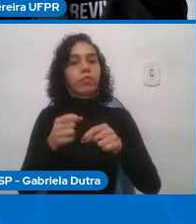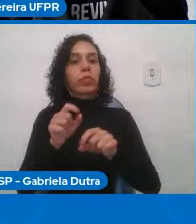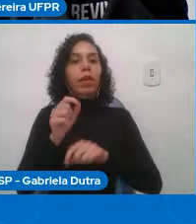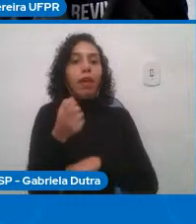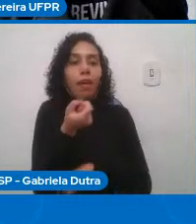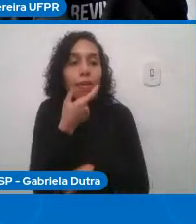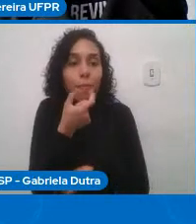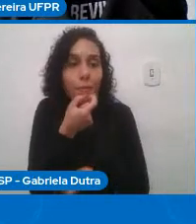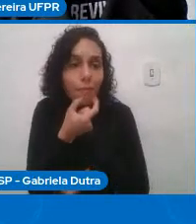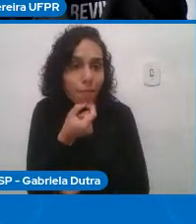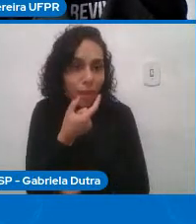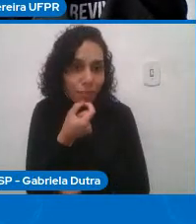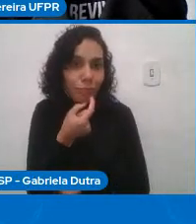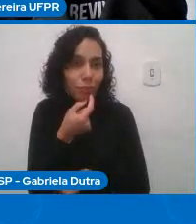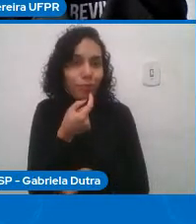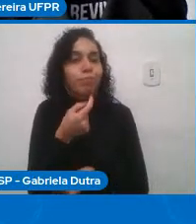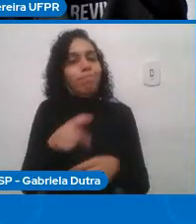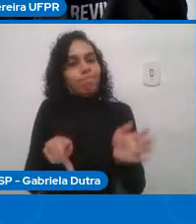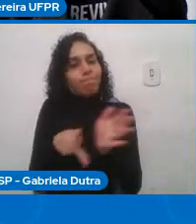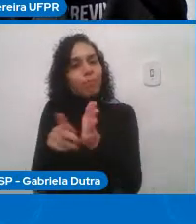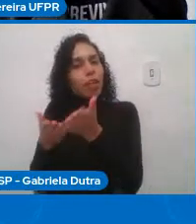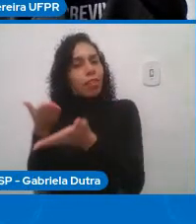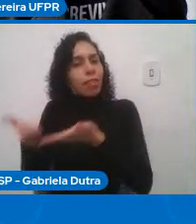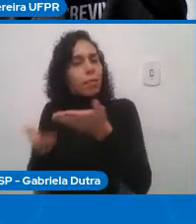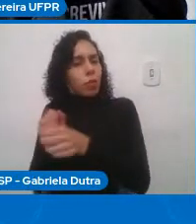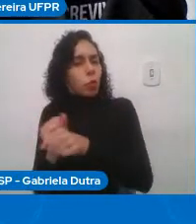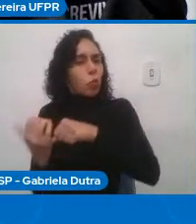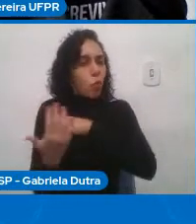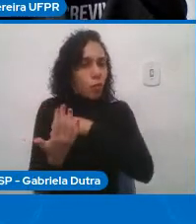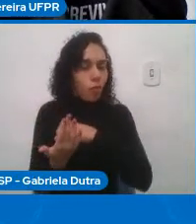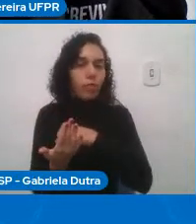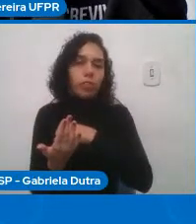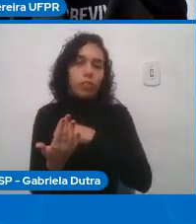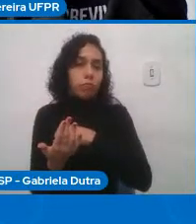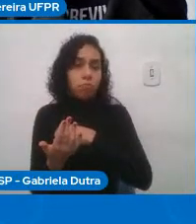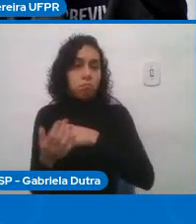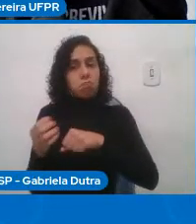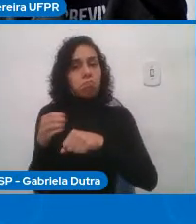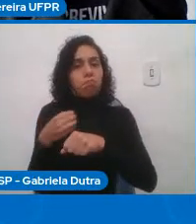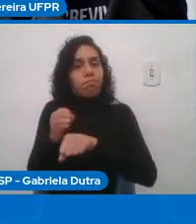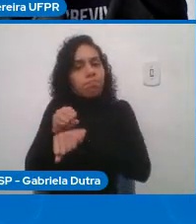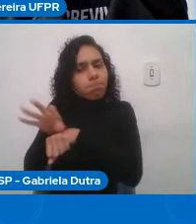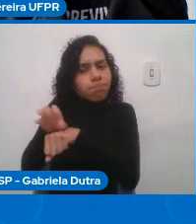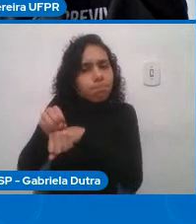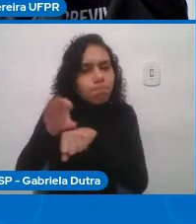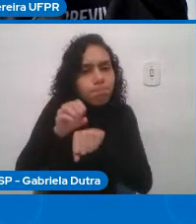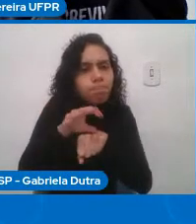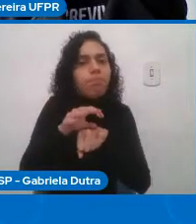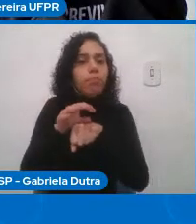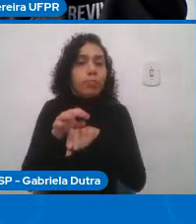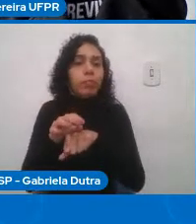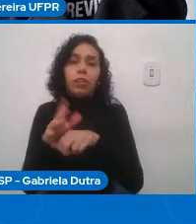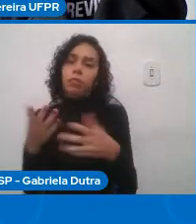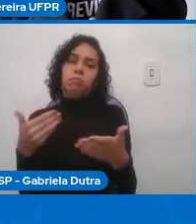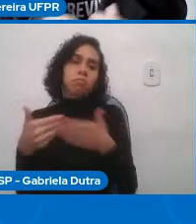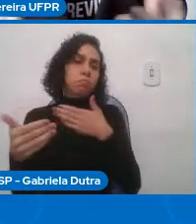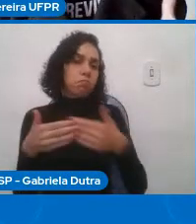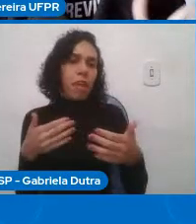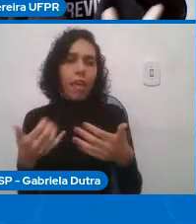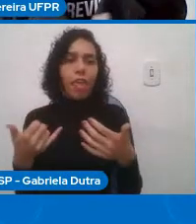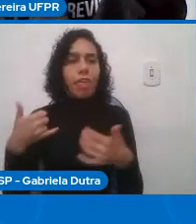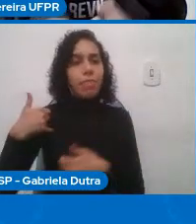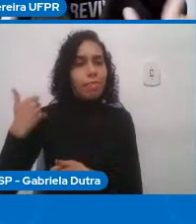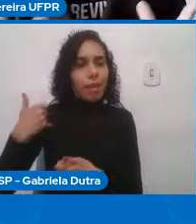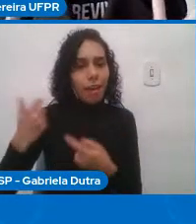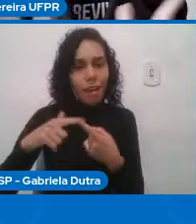E ele recomendava isso independente da idade, das condições que você informava, enfim,